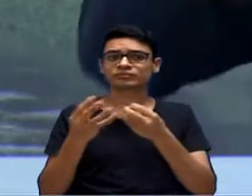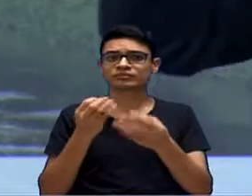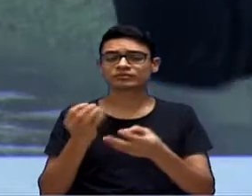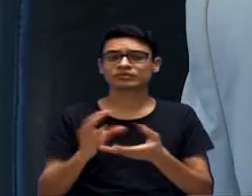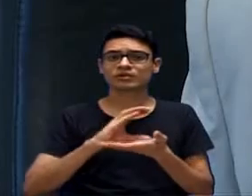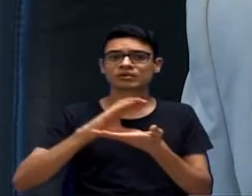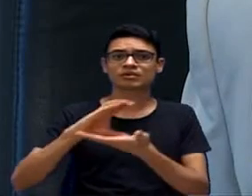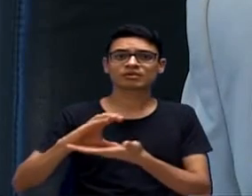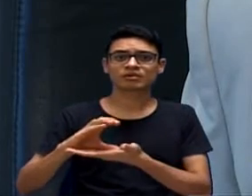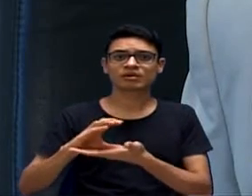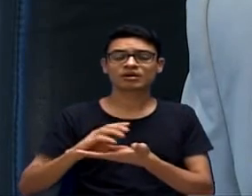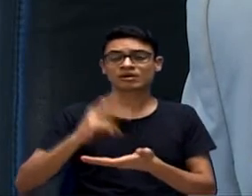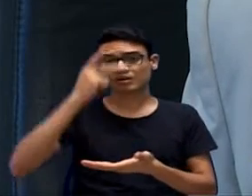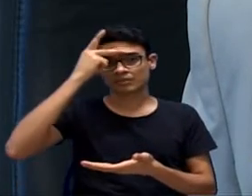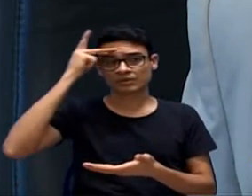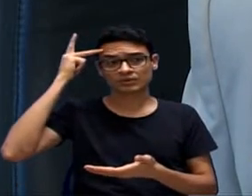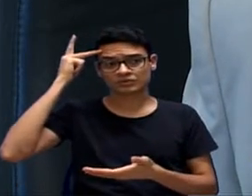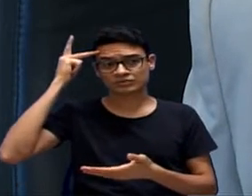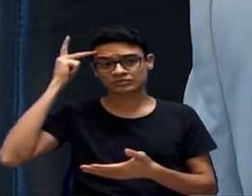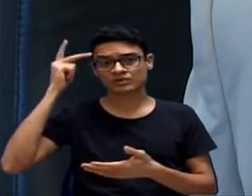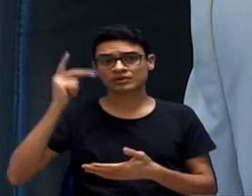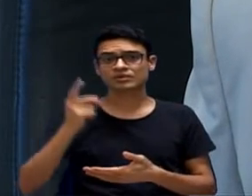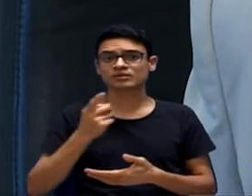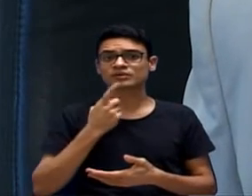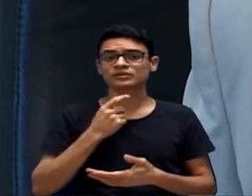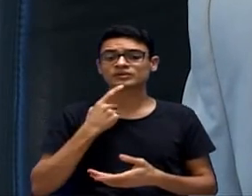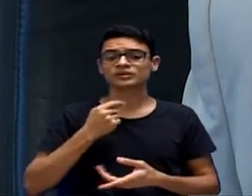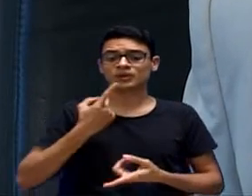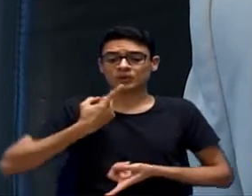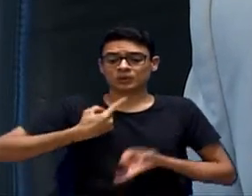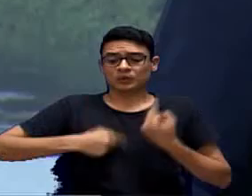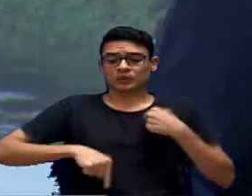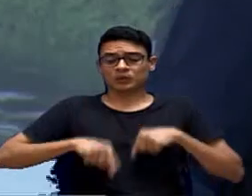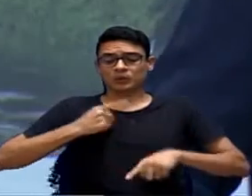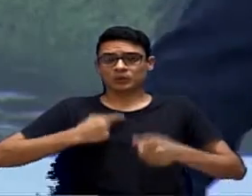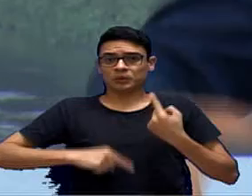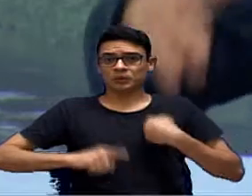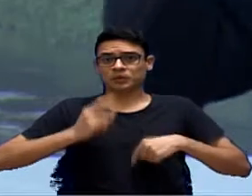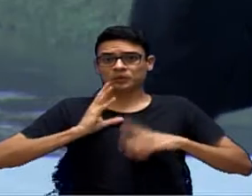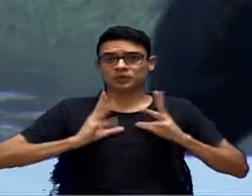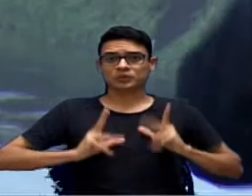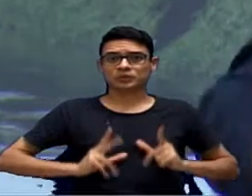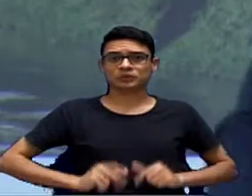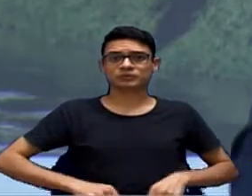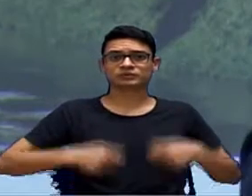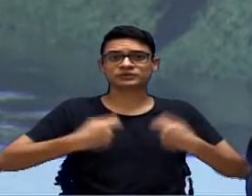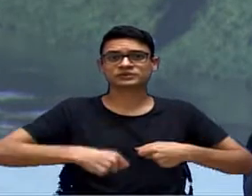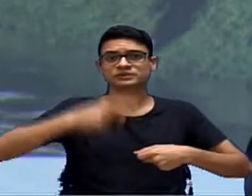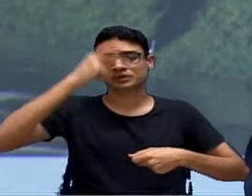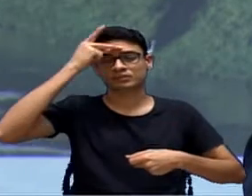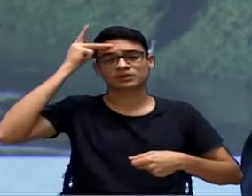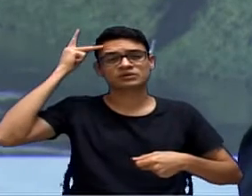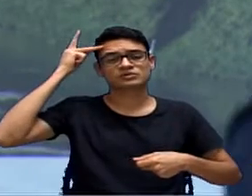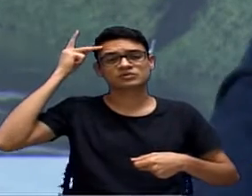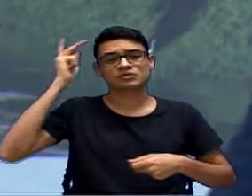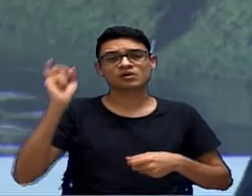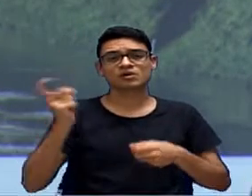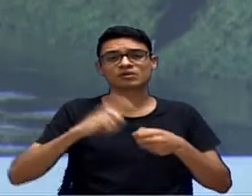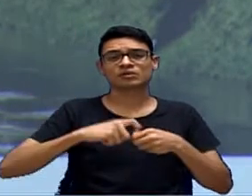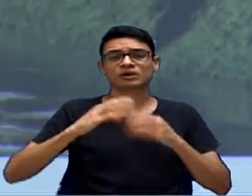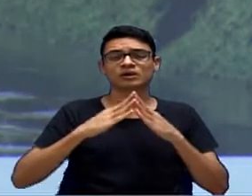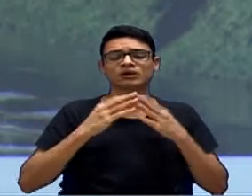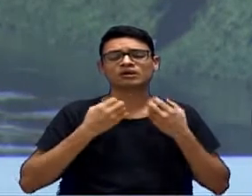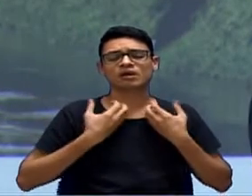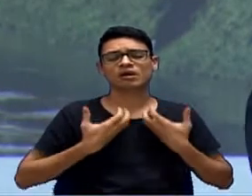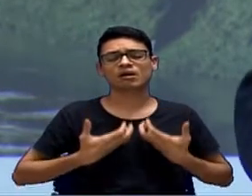paciente de hemodiários em Sorocaba já sofre porque às vezes tem que fazer hemodiários em Itu, a pessoa volta arrebentada para casa, porque quando você